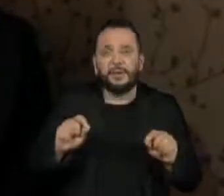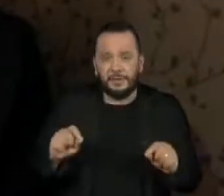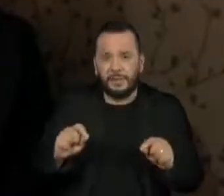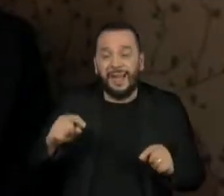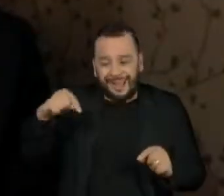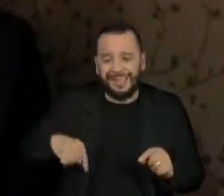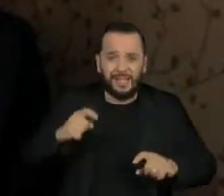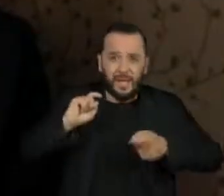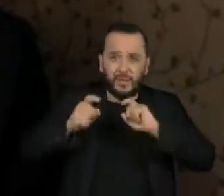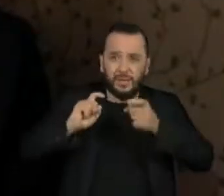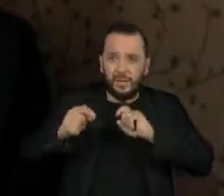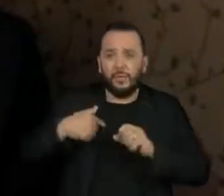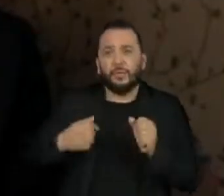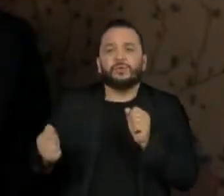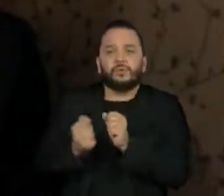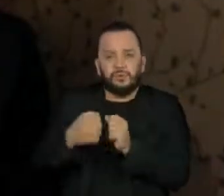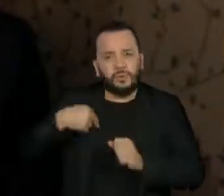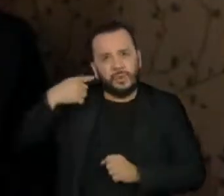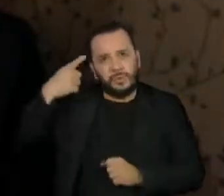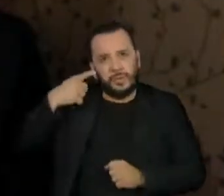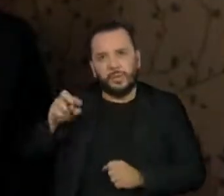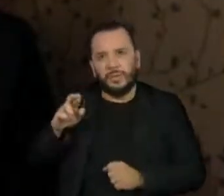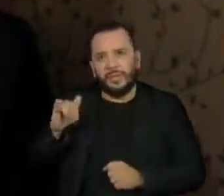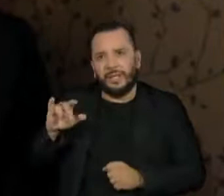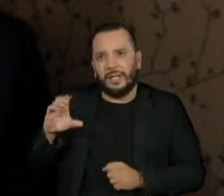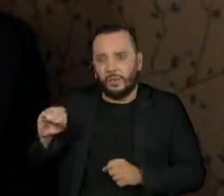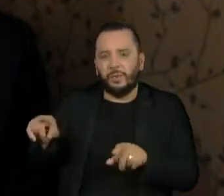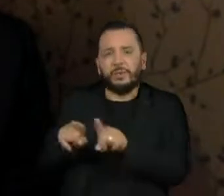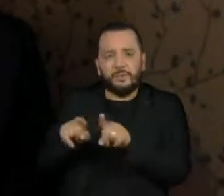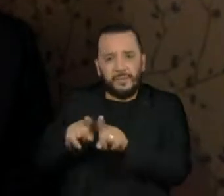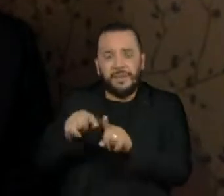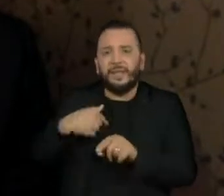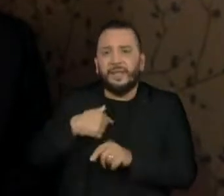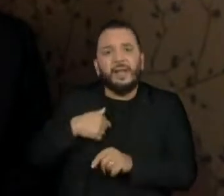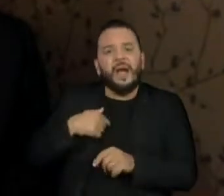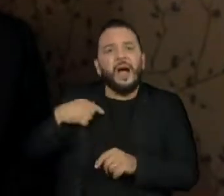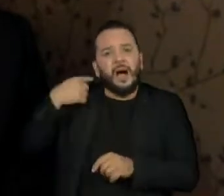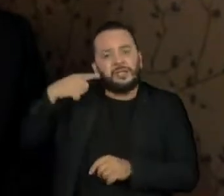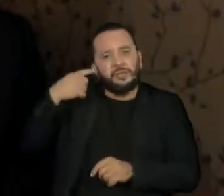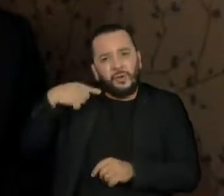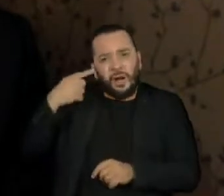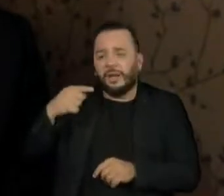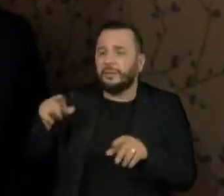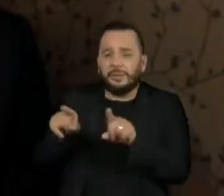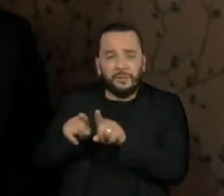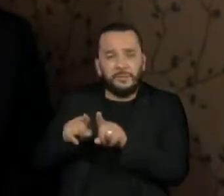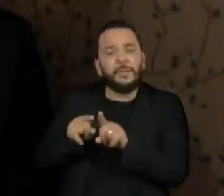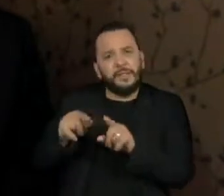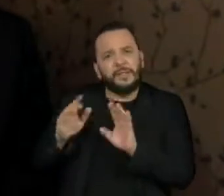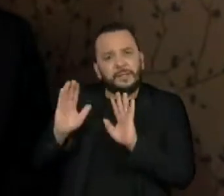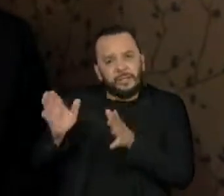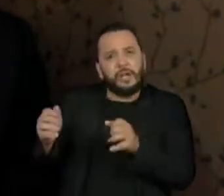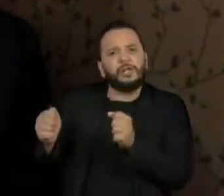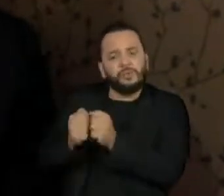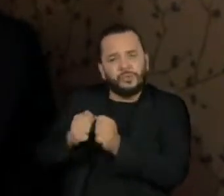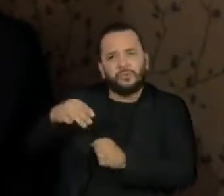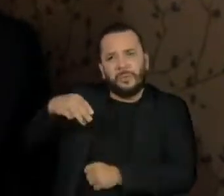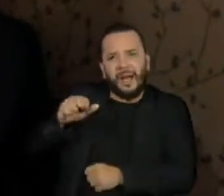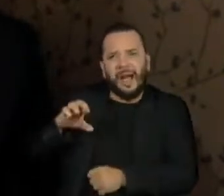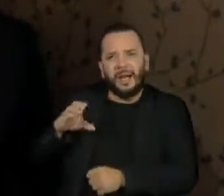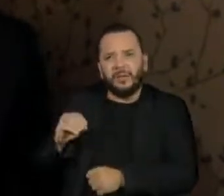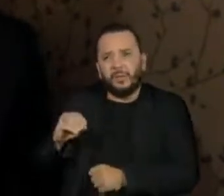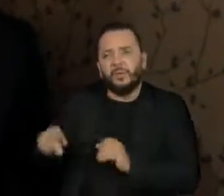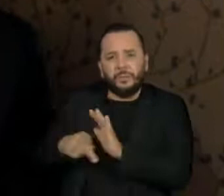fizemos uma reunião, eu, deputado Rodrigo Agostinho, advogado Tiago Risse, que é assessora nessa área e o Mário Montovani, do